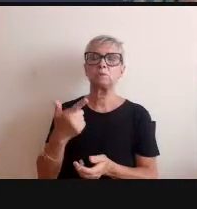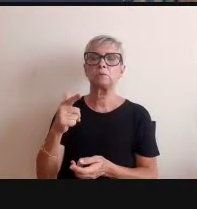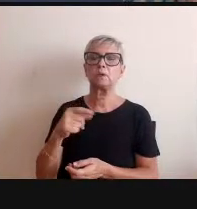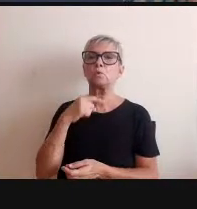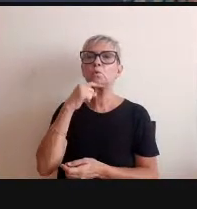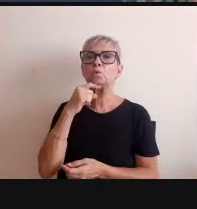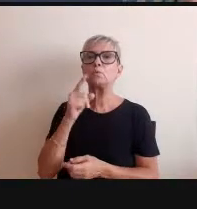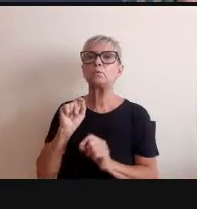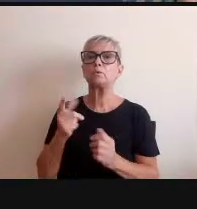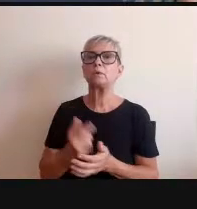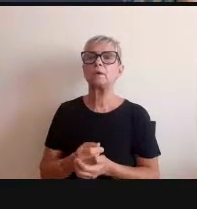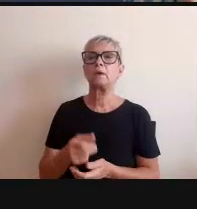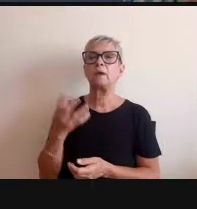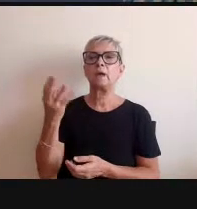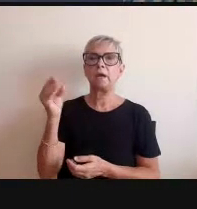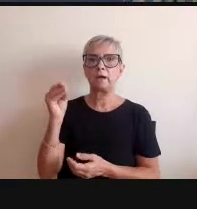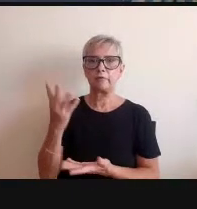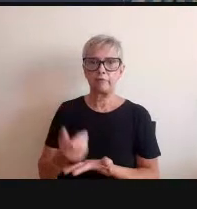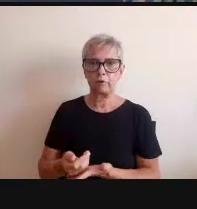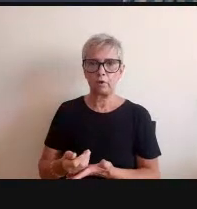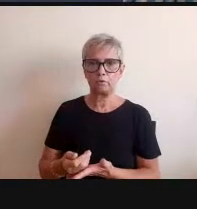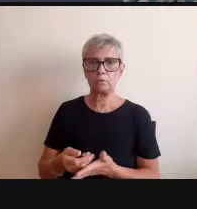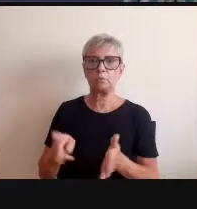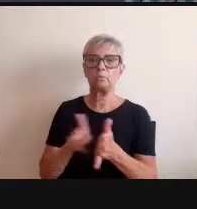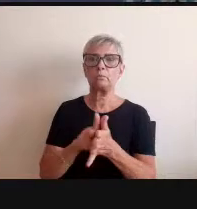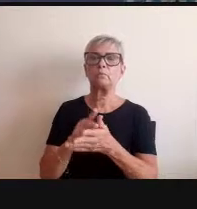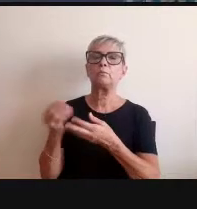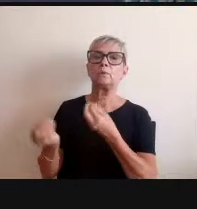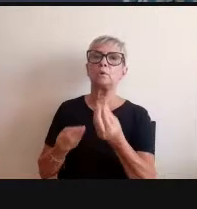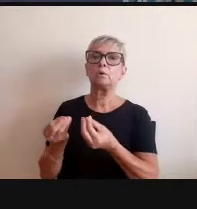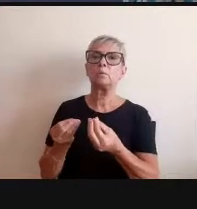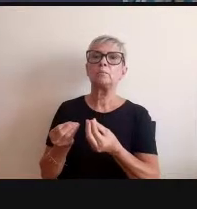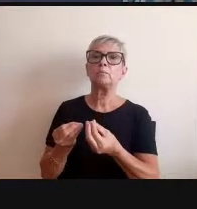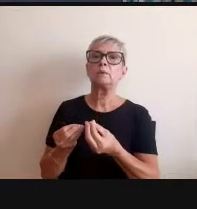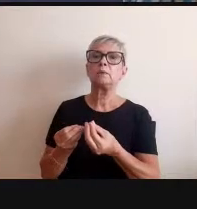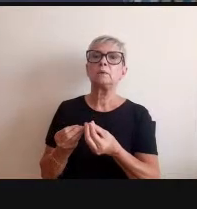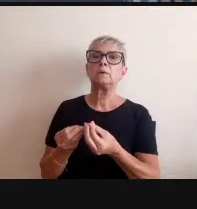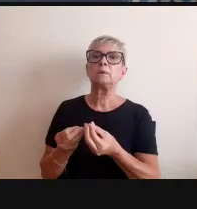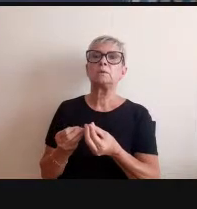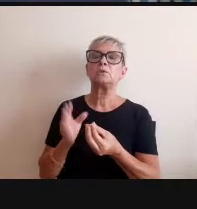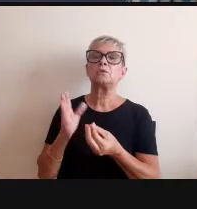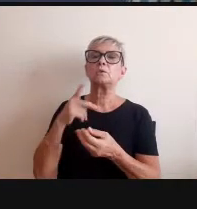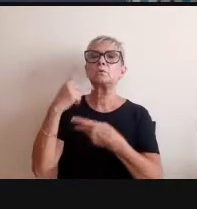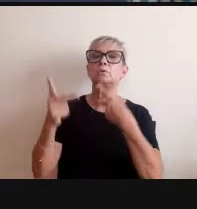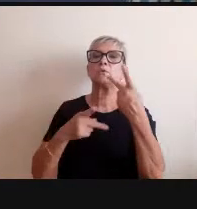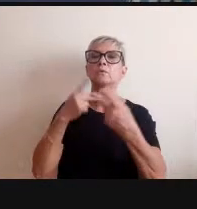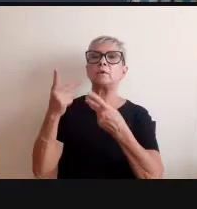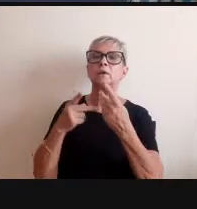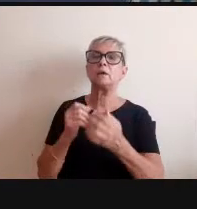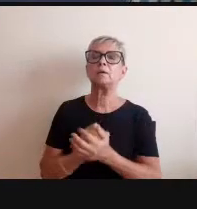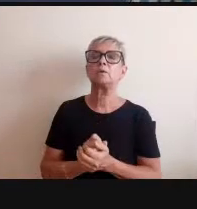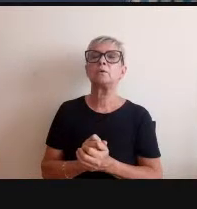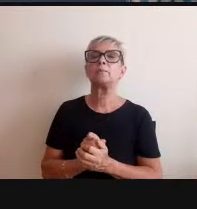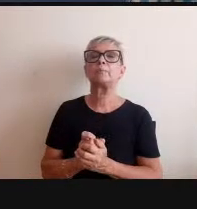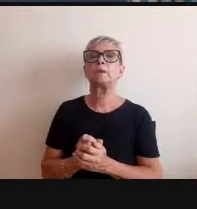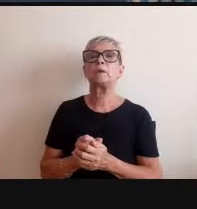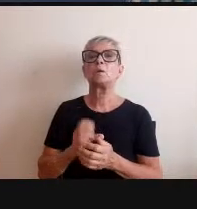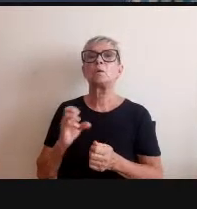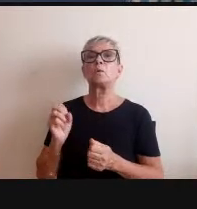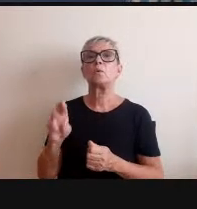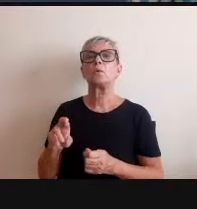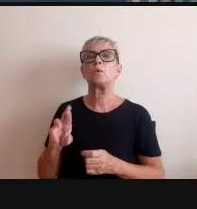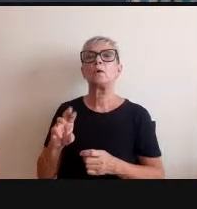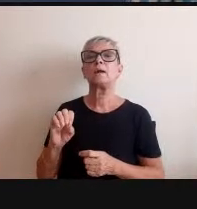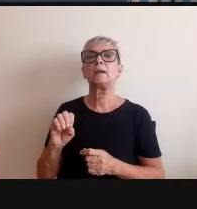a foto é uma foto estilo do filme e já que nós estamos falando do colonialismo né das três